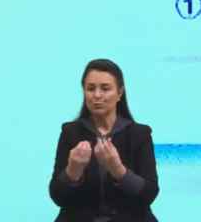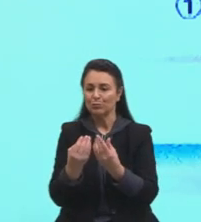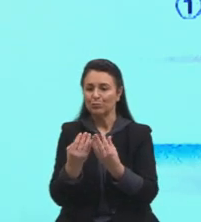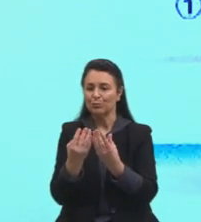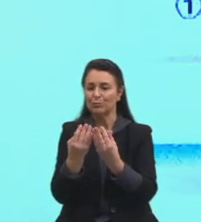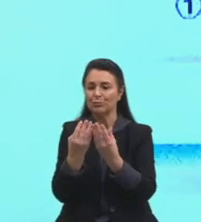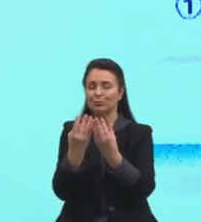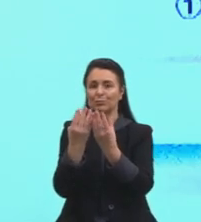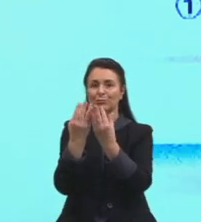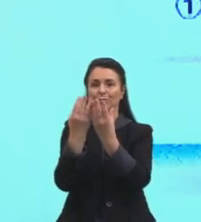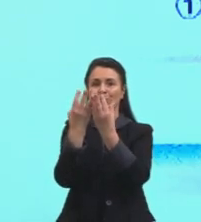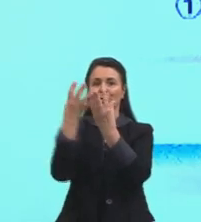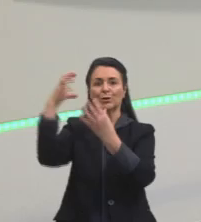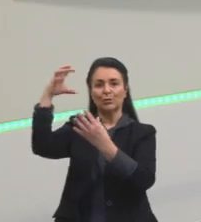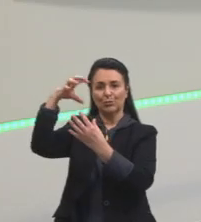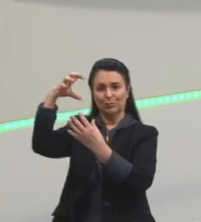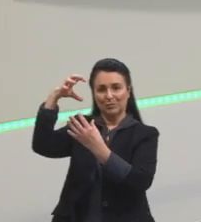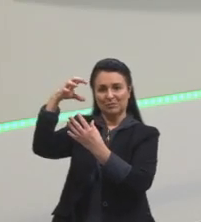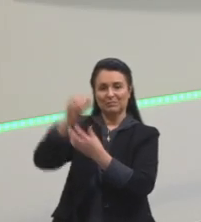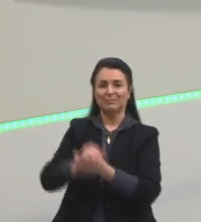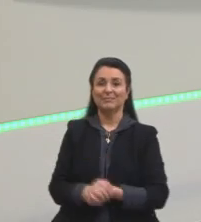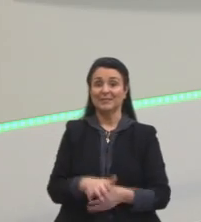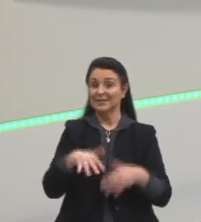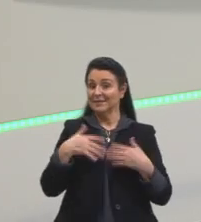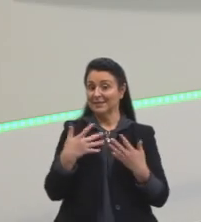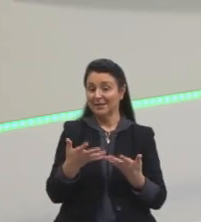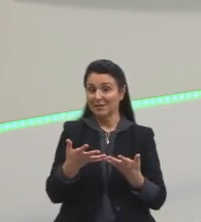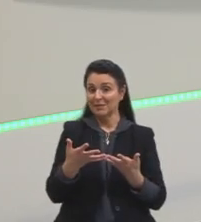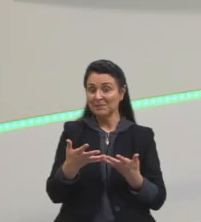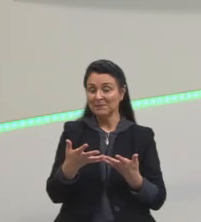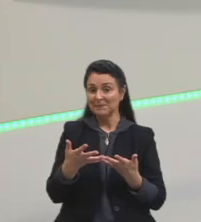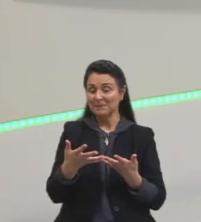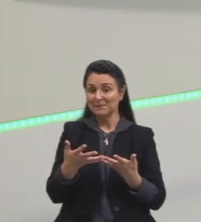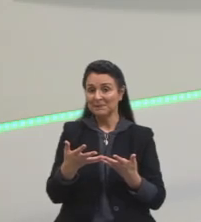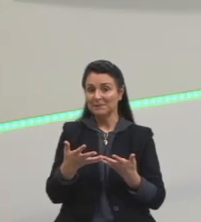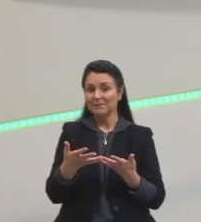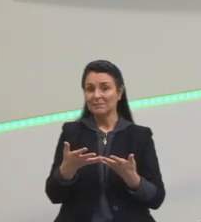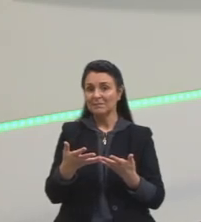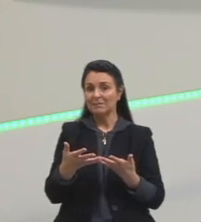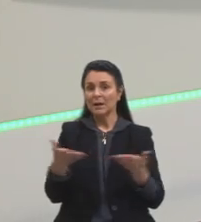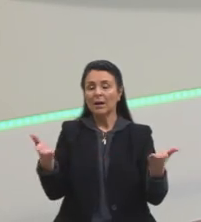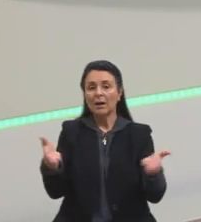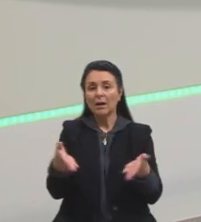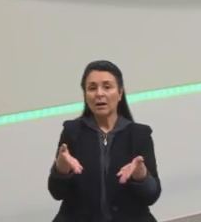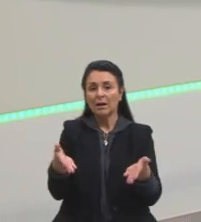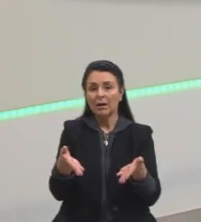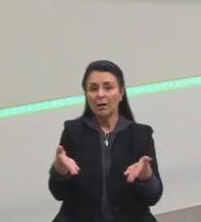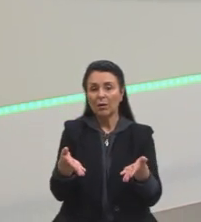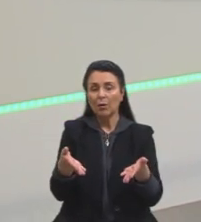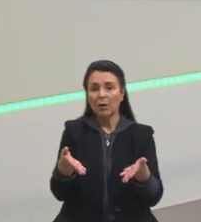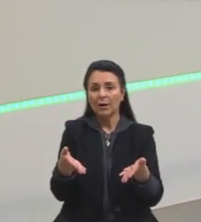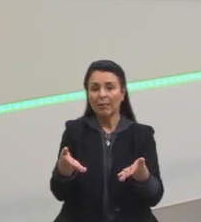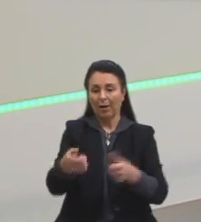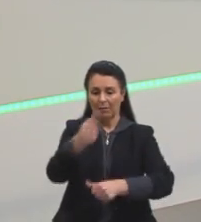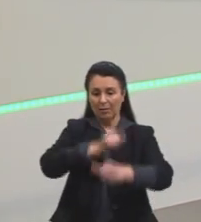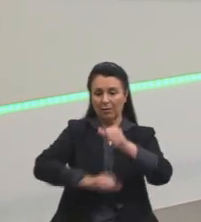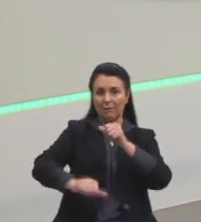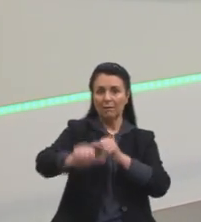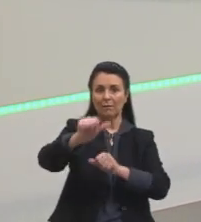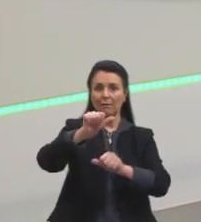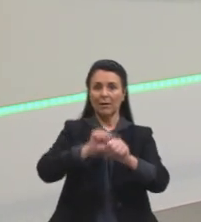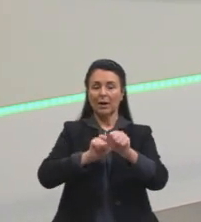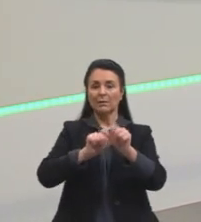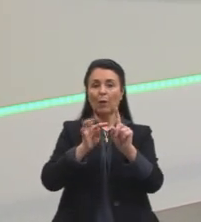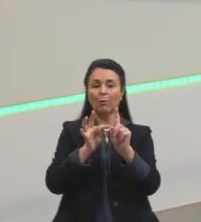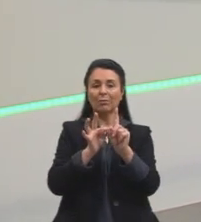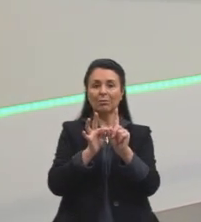soerguida aquilo ali, a chuva de verão, tá, meninos e meninas? E aí chegamos na inversão térmica. Isso é que